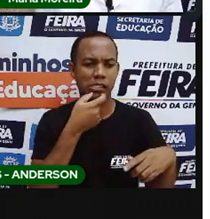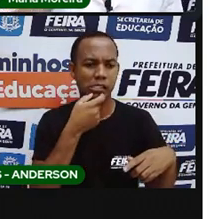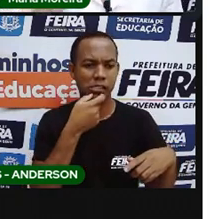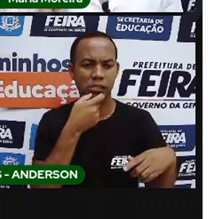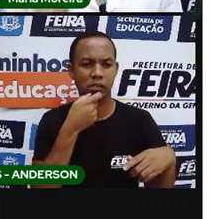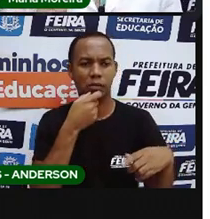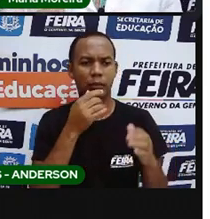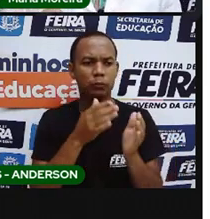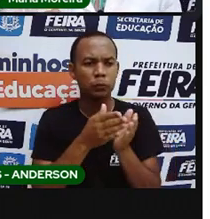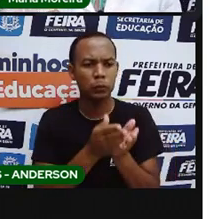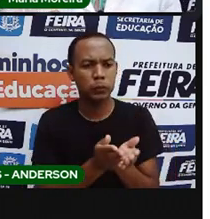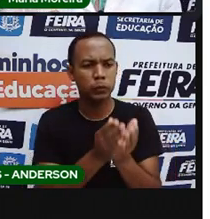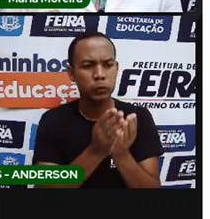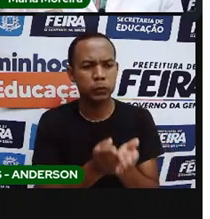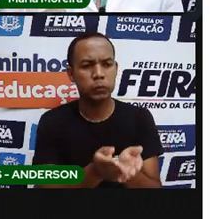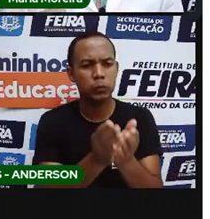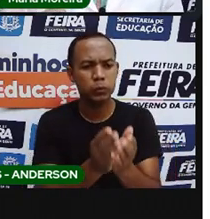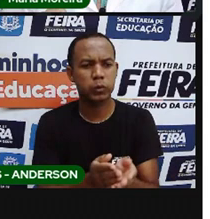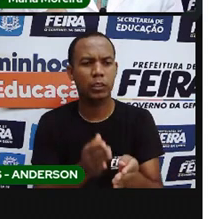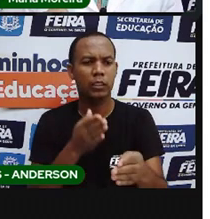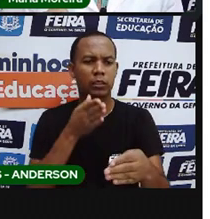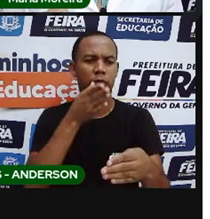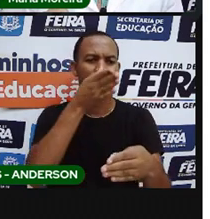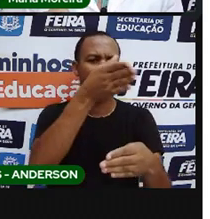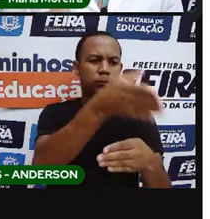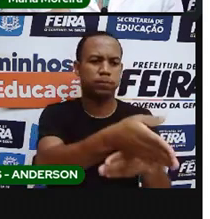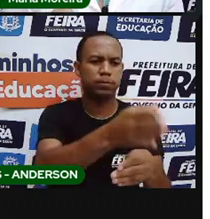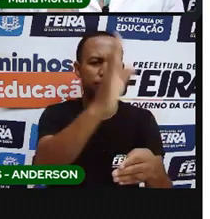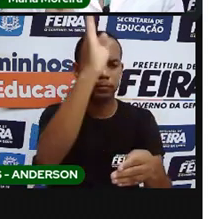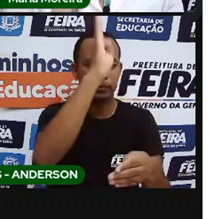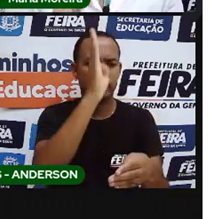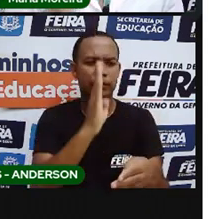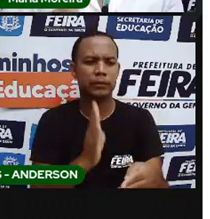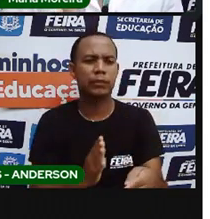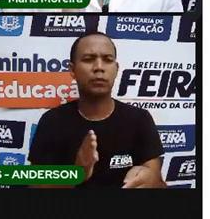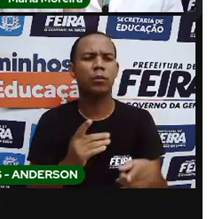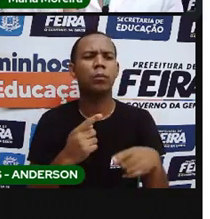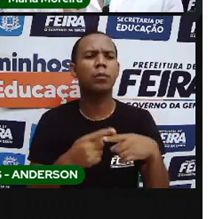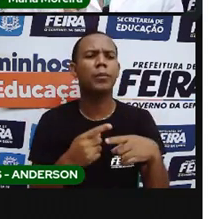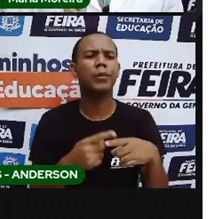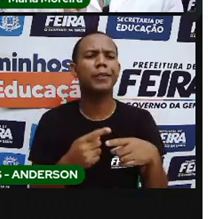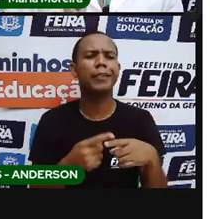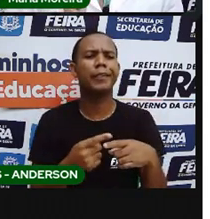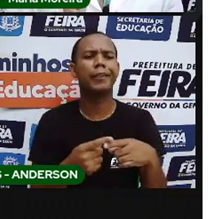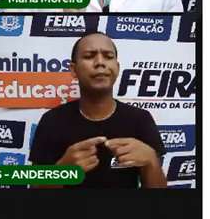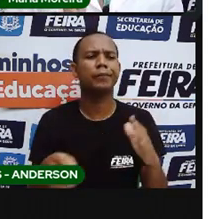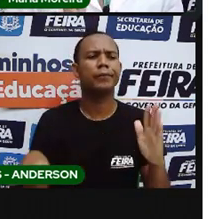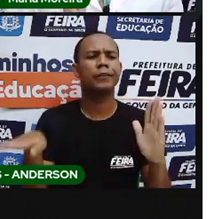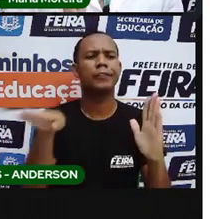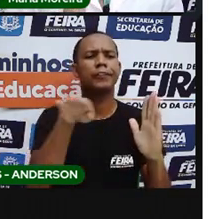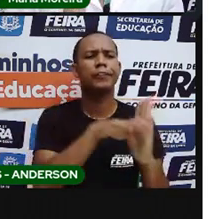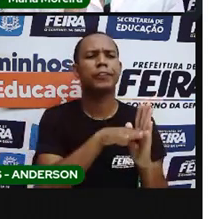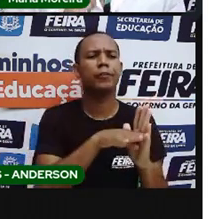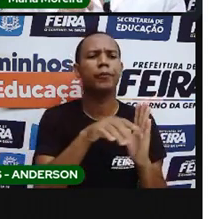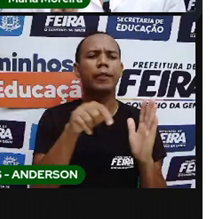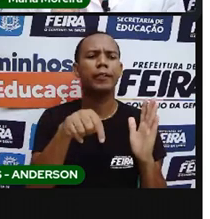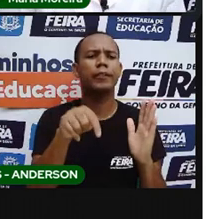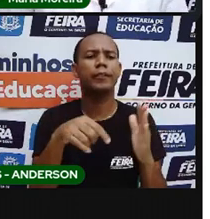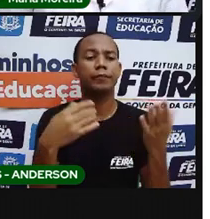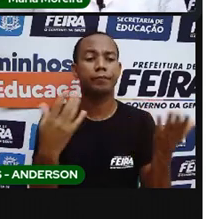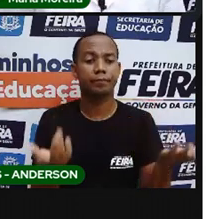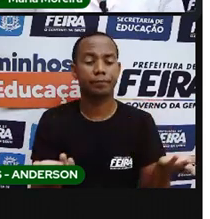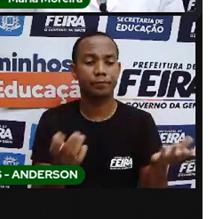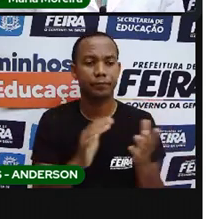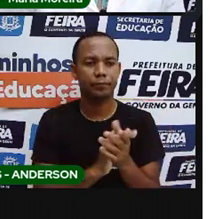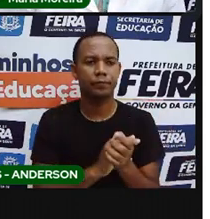embarcações, e vieram aqui para o Brasil, para nosso território. Mas por que eles chegaram aqui? Né? Bom,